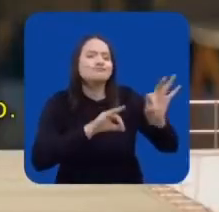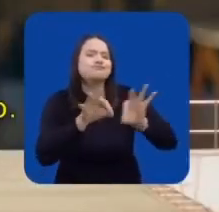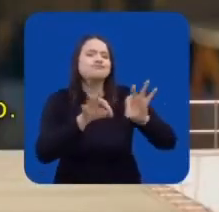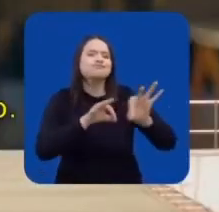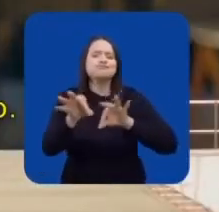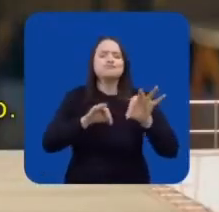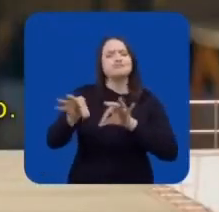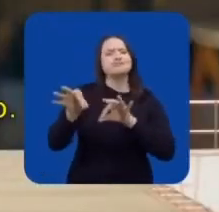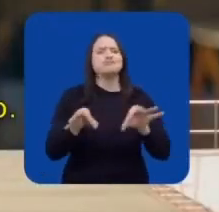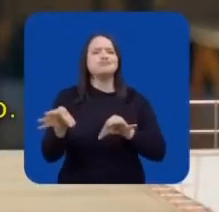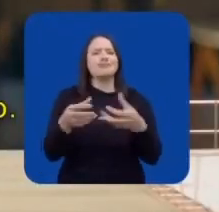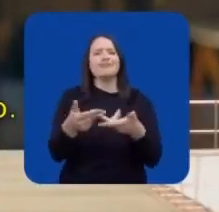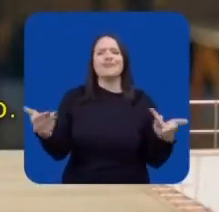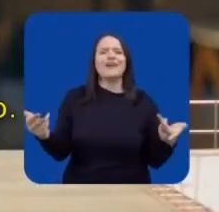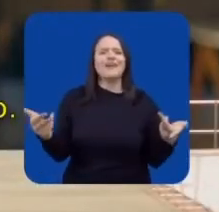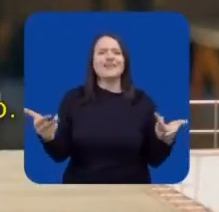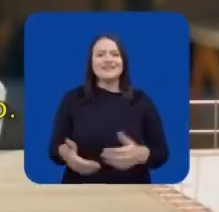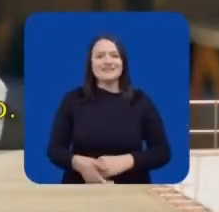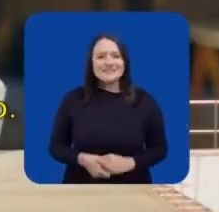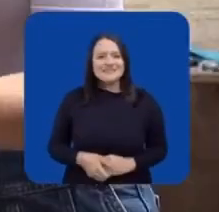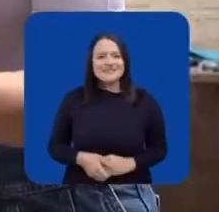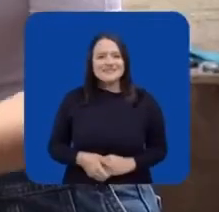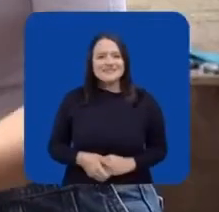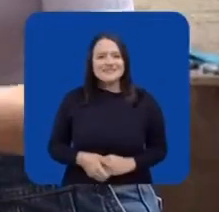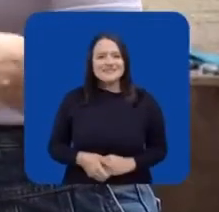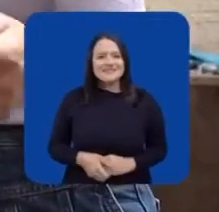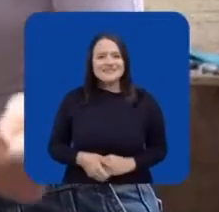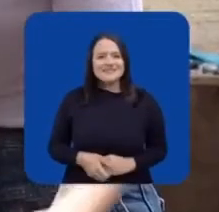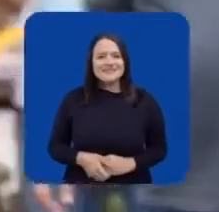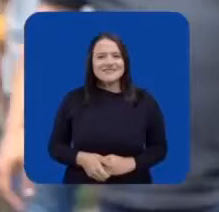Vamos colocar para funcionar o que não está funcionando.